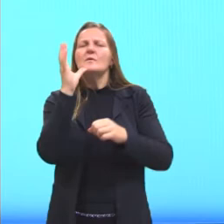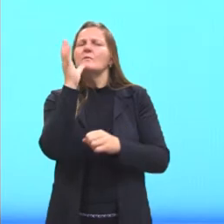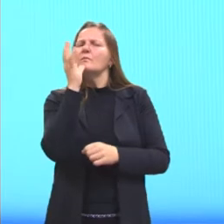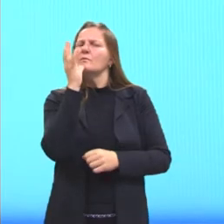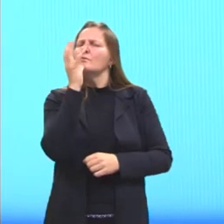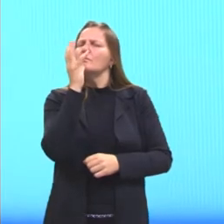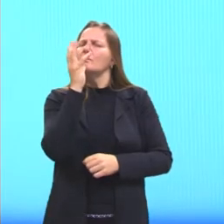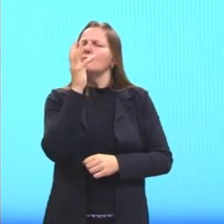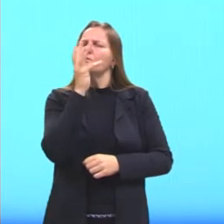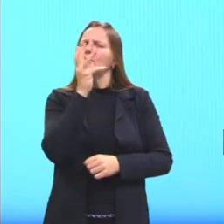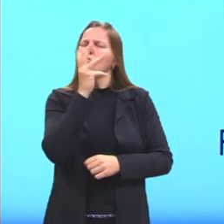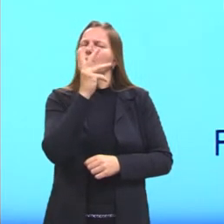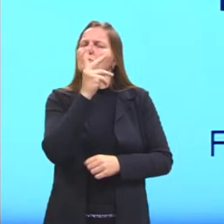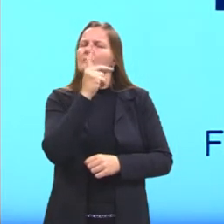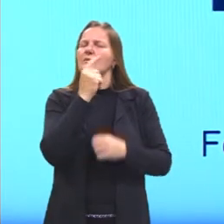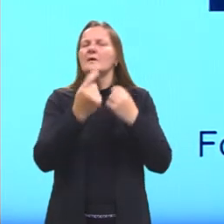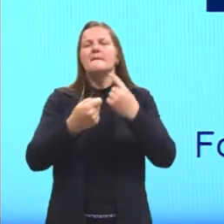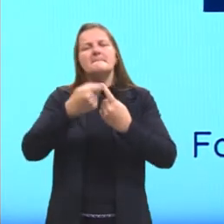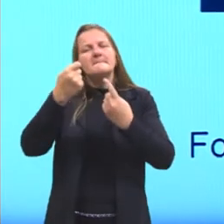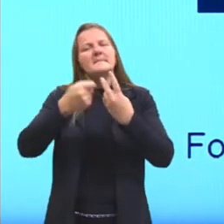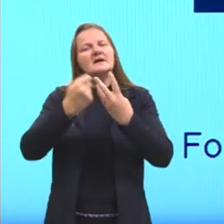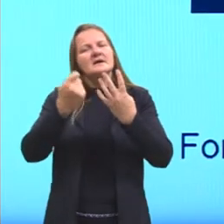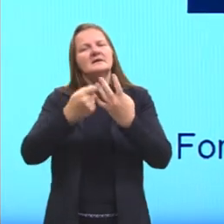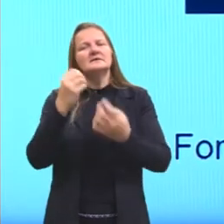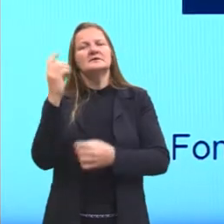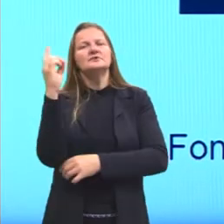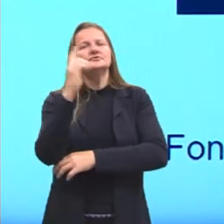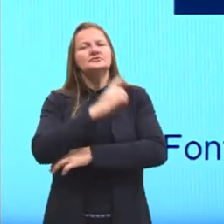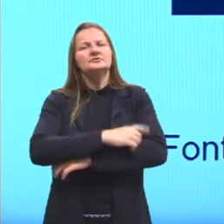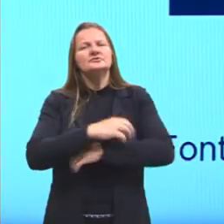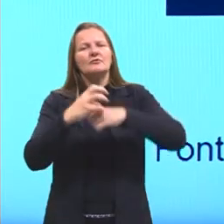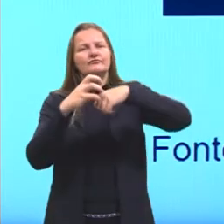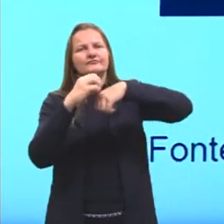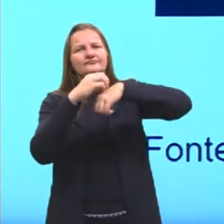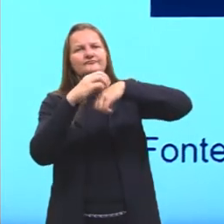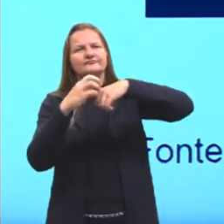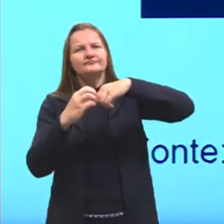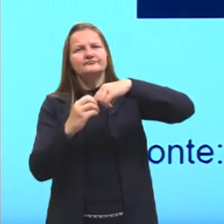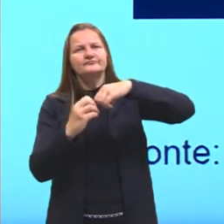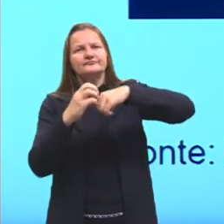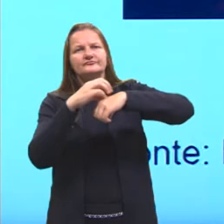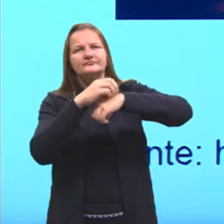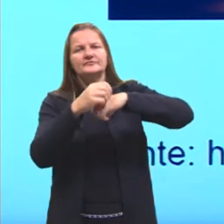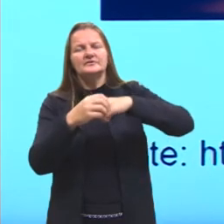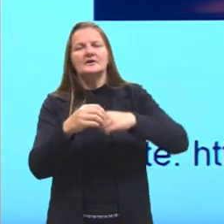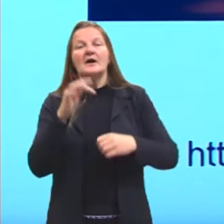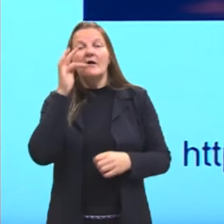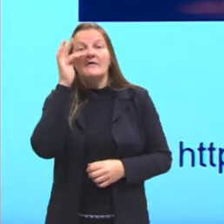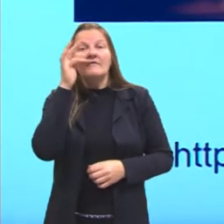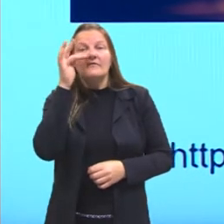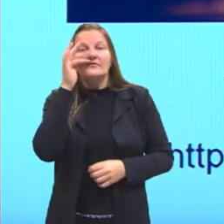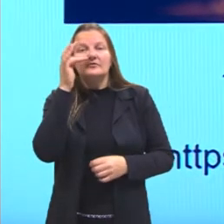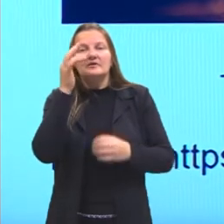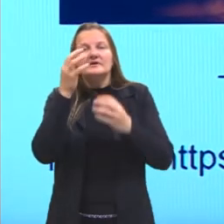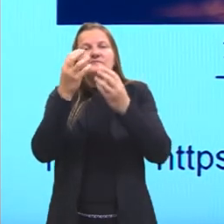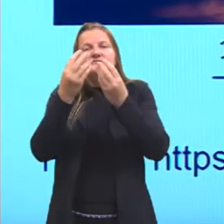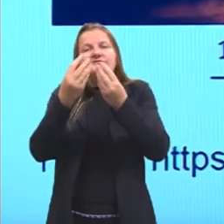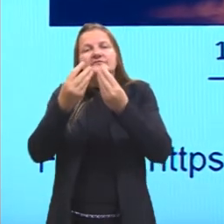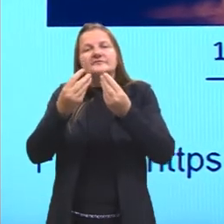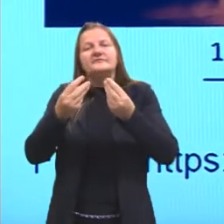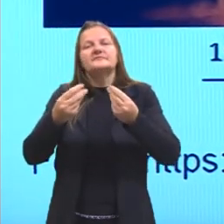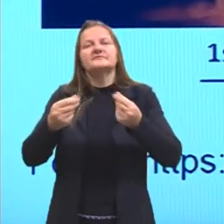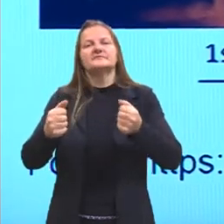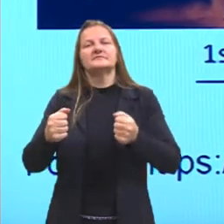meses, dias, dias como um apodrecimento, um amadurecimento de uma fruta, ela leva dias para